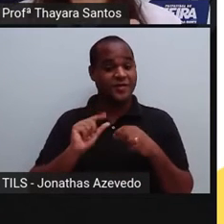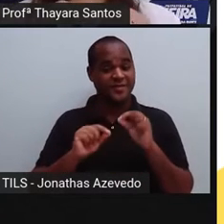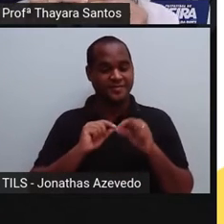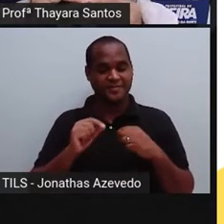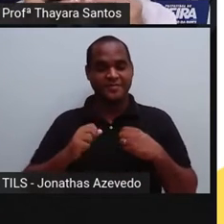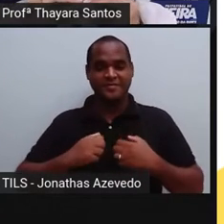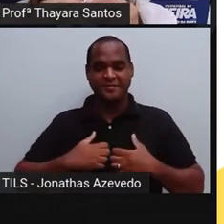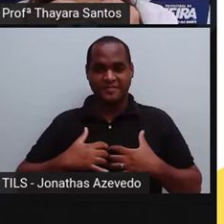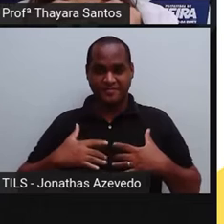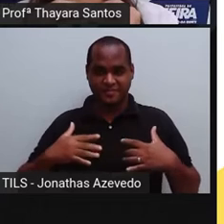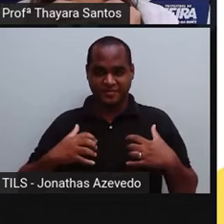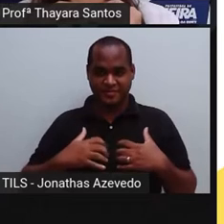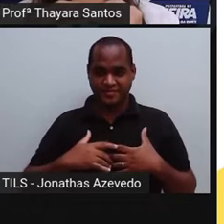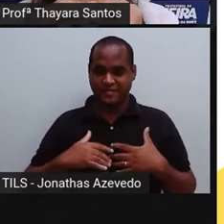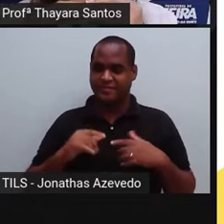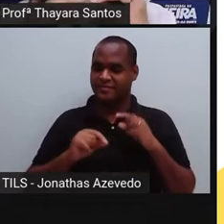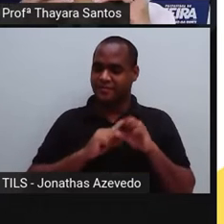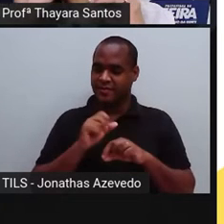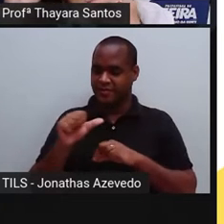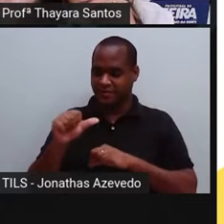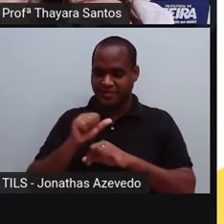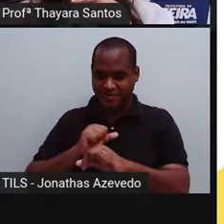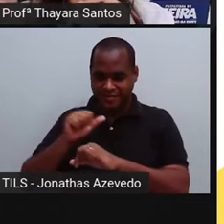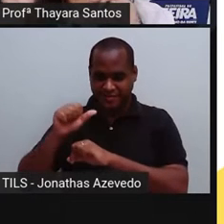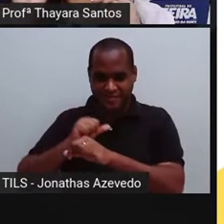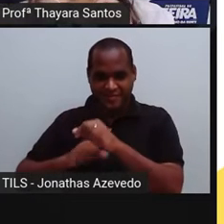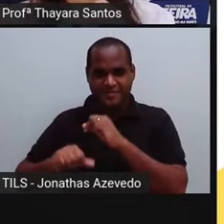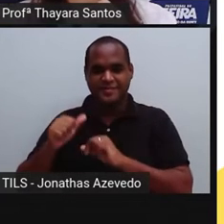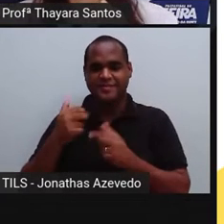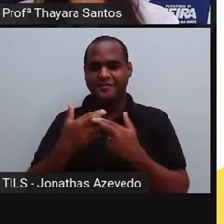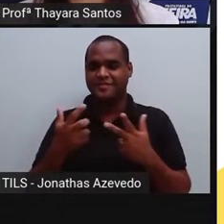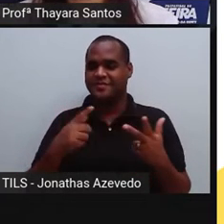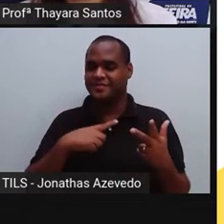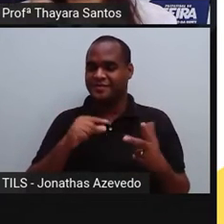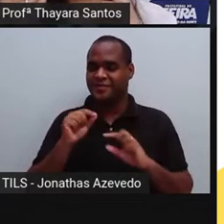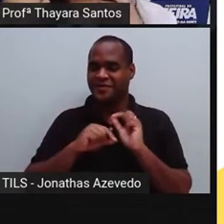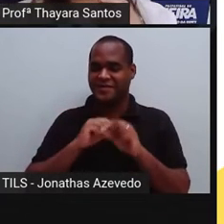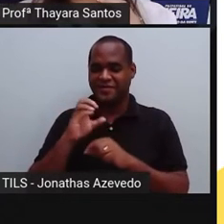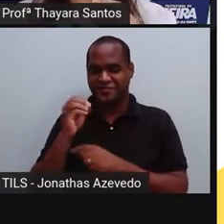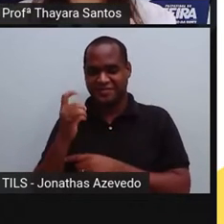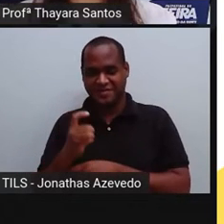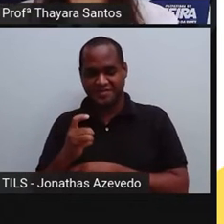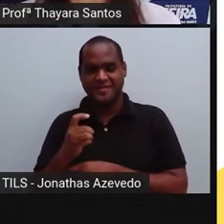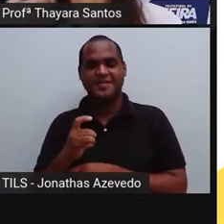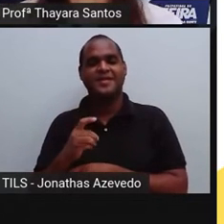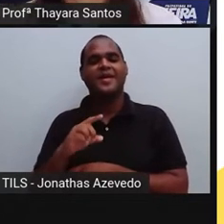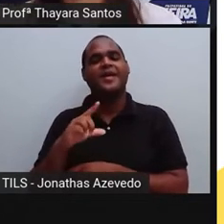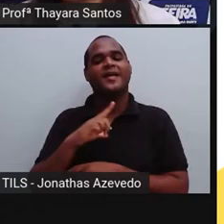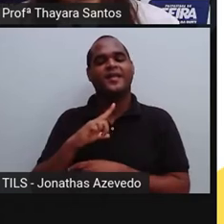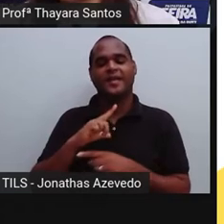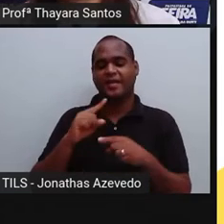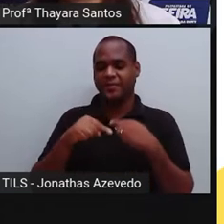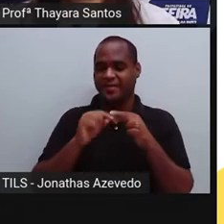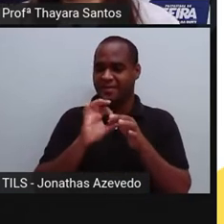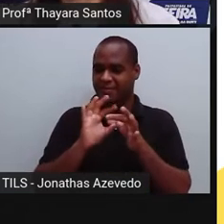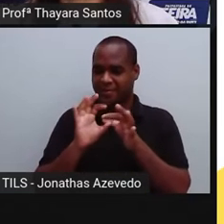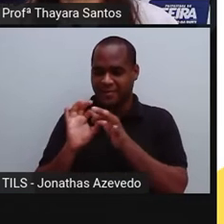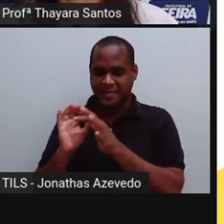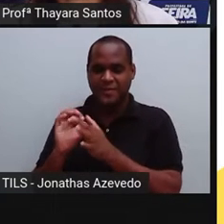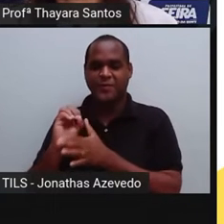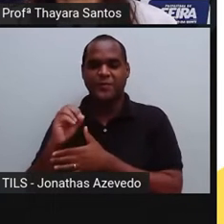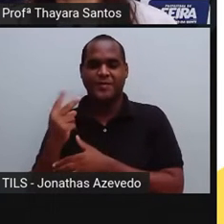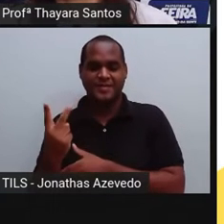porque é no pulmão que acontecem as trocas gasosas, né? Que o pulmão, ele recebe o oxigênio e depois ele libera o gás carbônico.